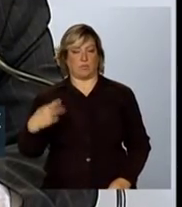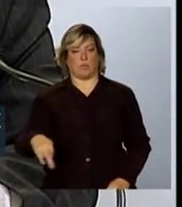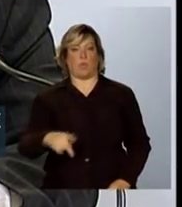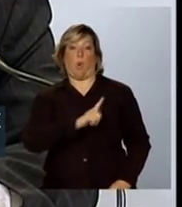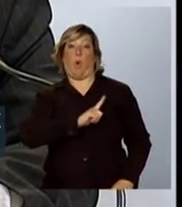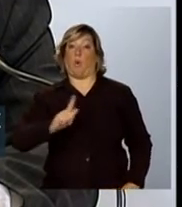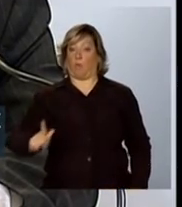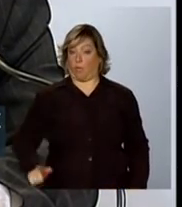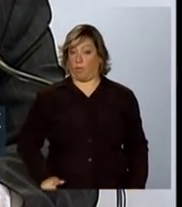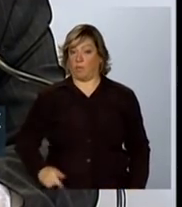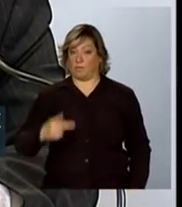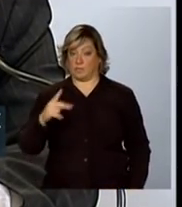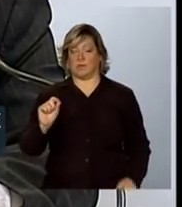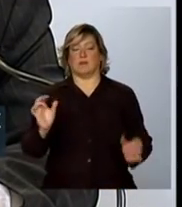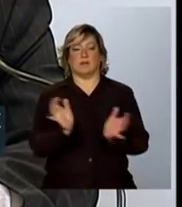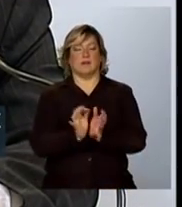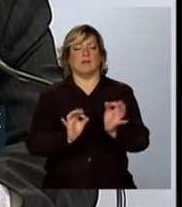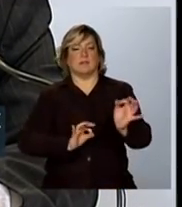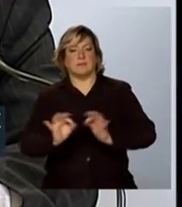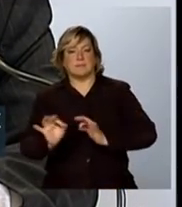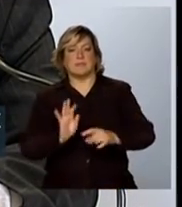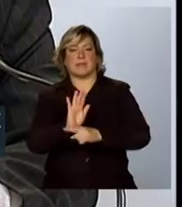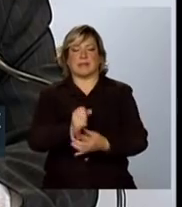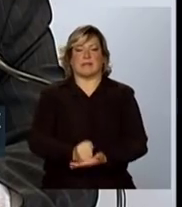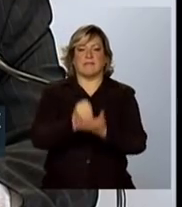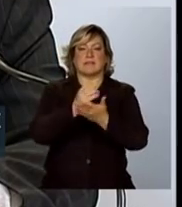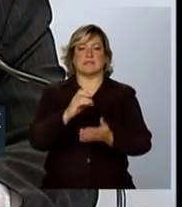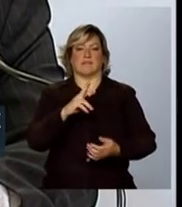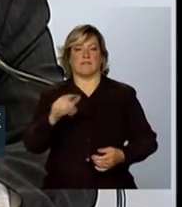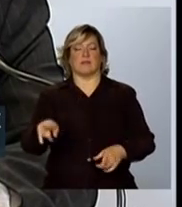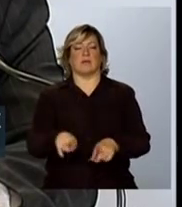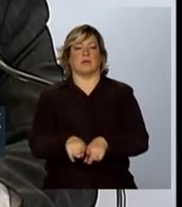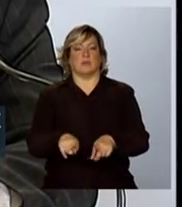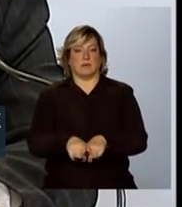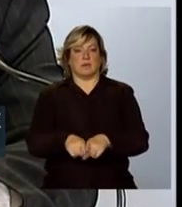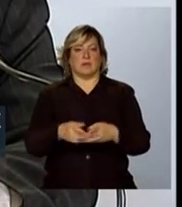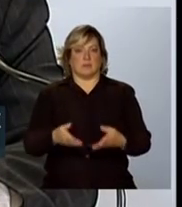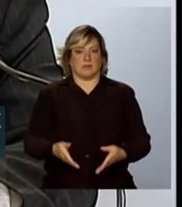governador, articulando defesa civil e proteção civil,